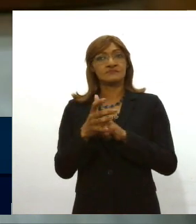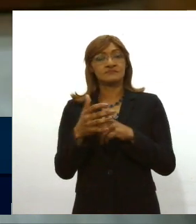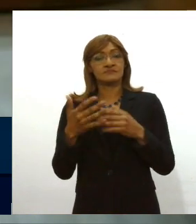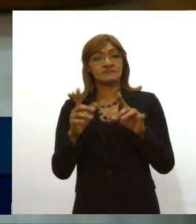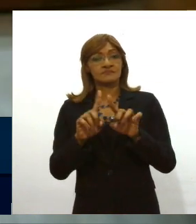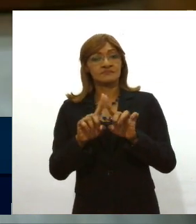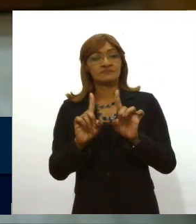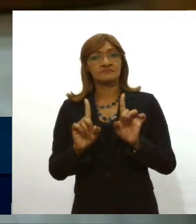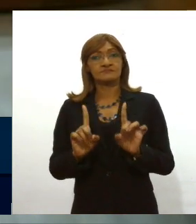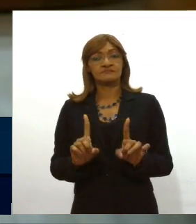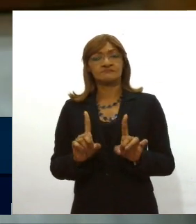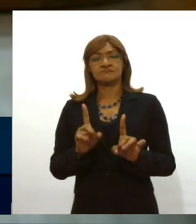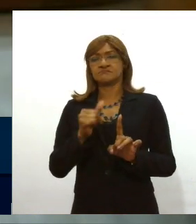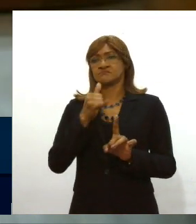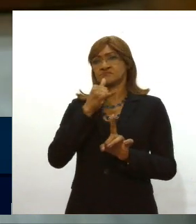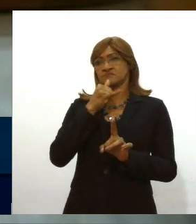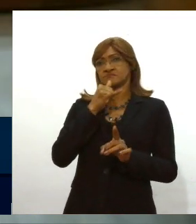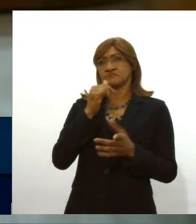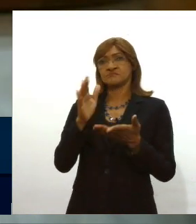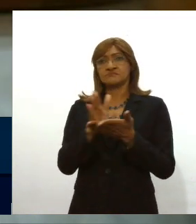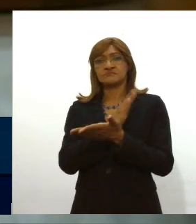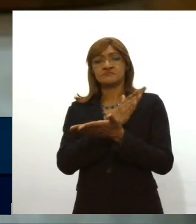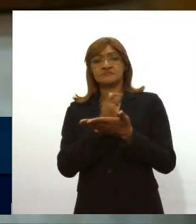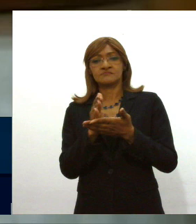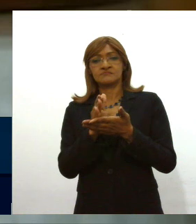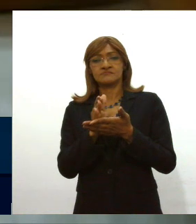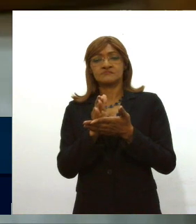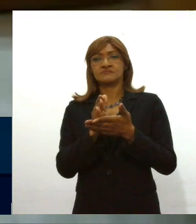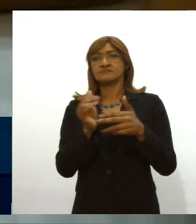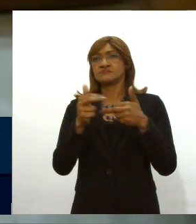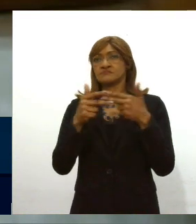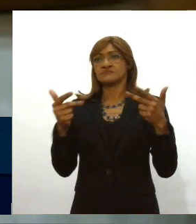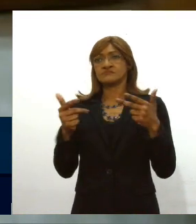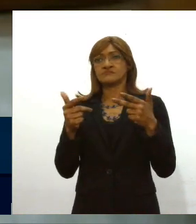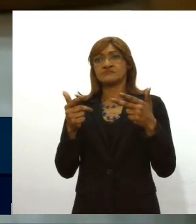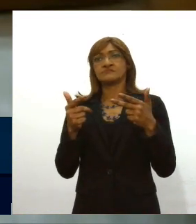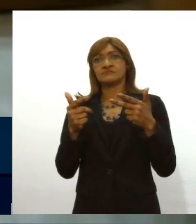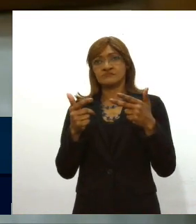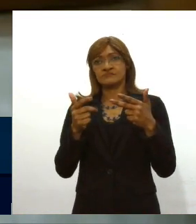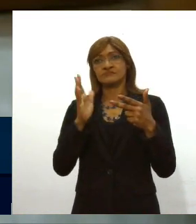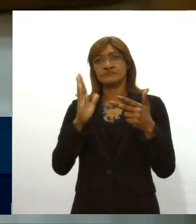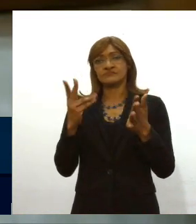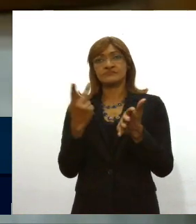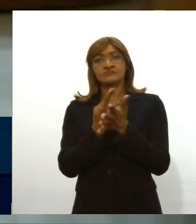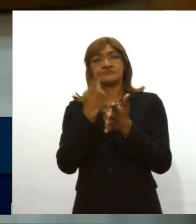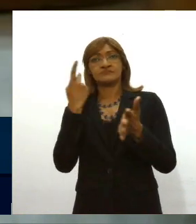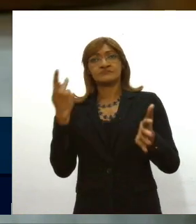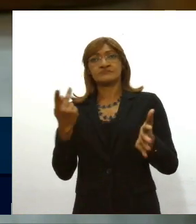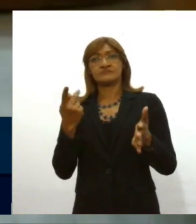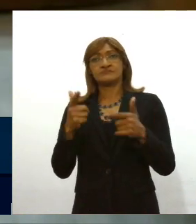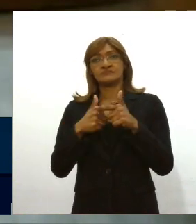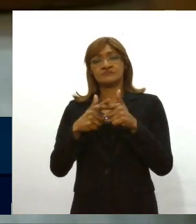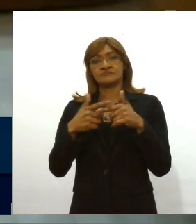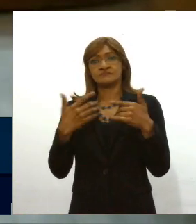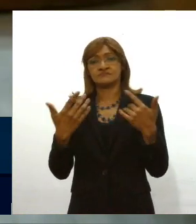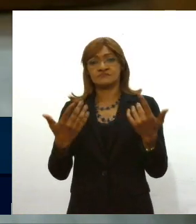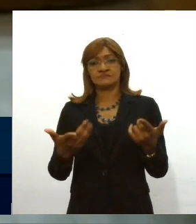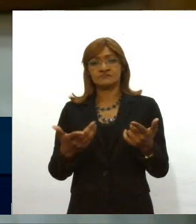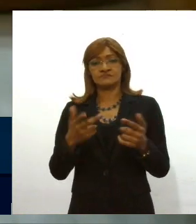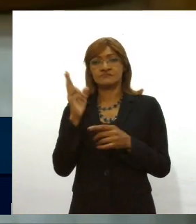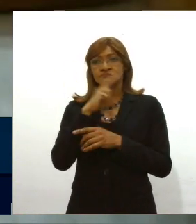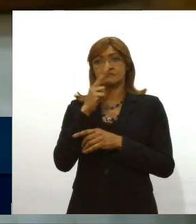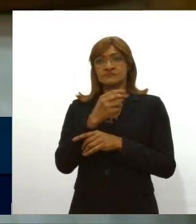que infelizmente alguns efeitos colaterais negativos surgiram a partir desse auxílio emergencial e foi a